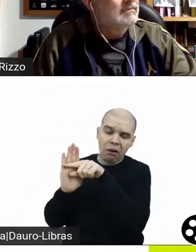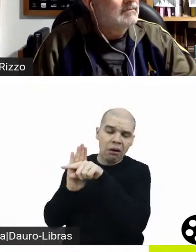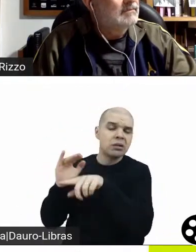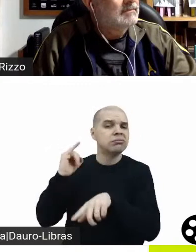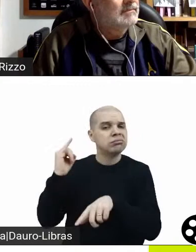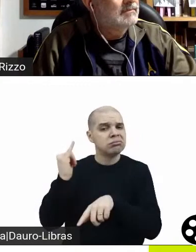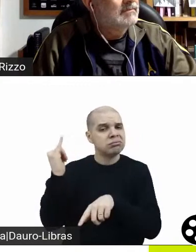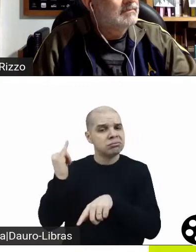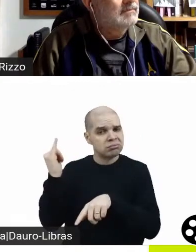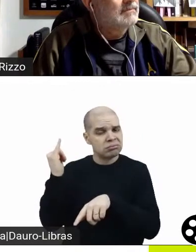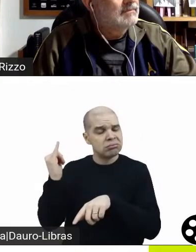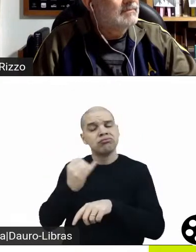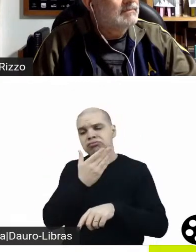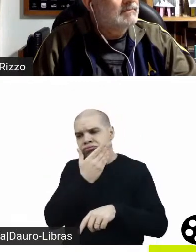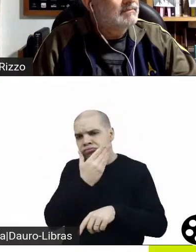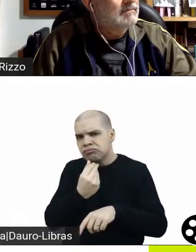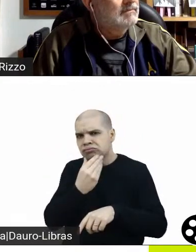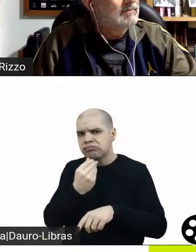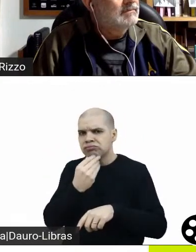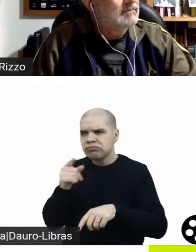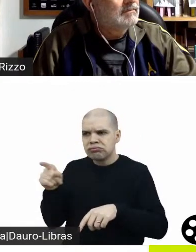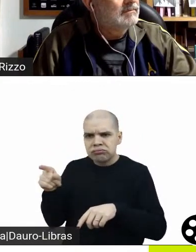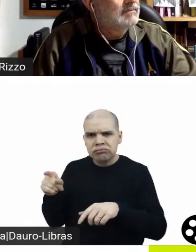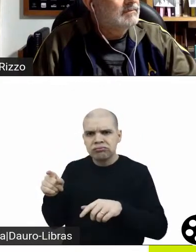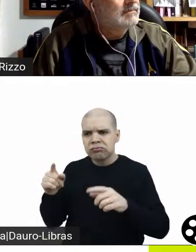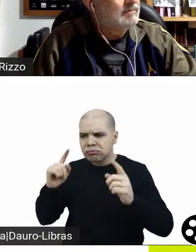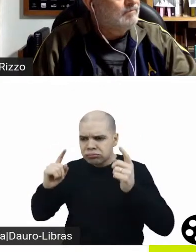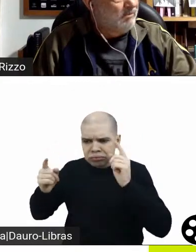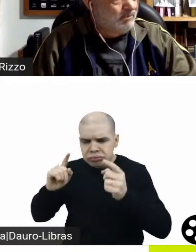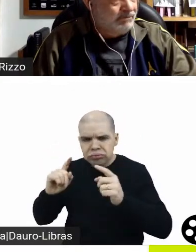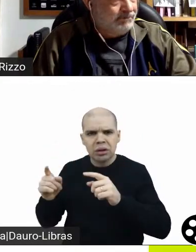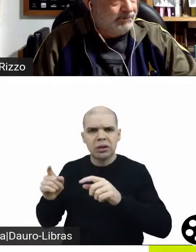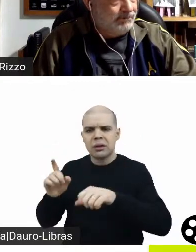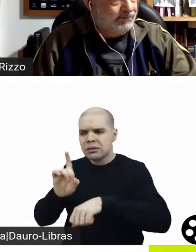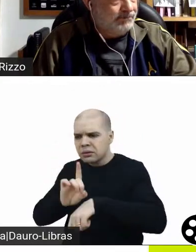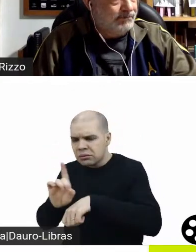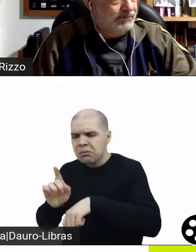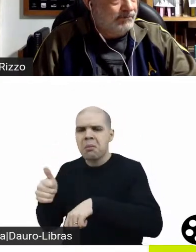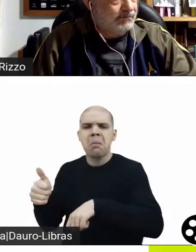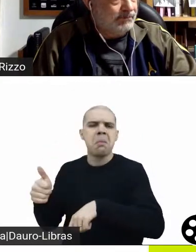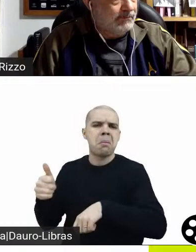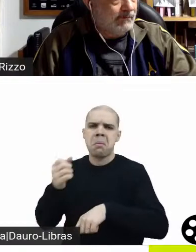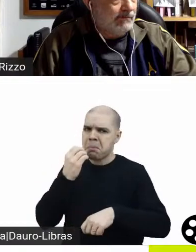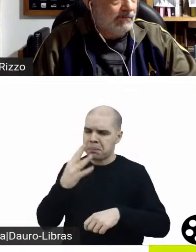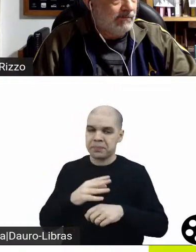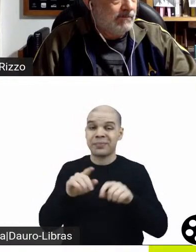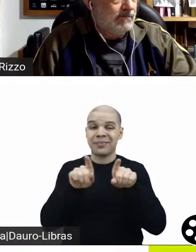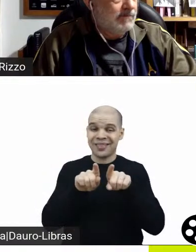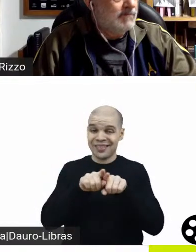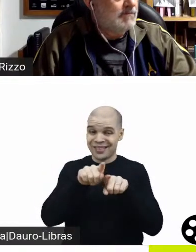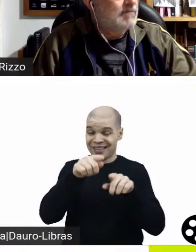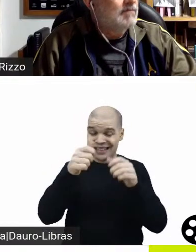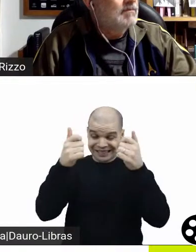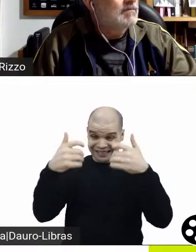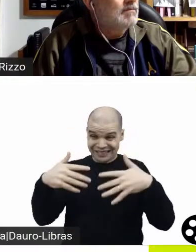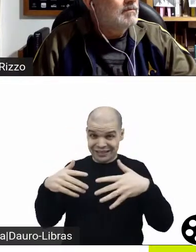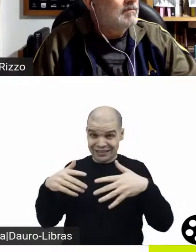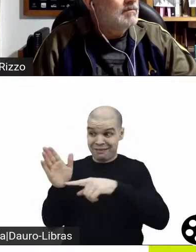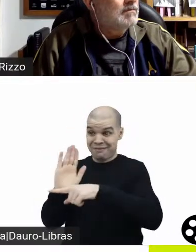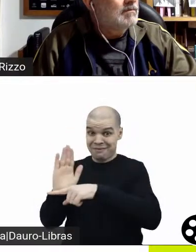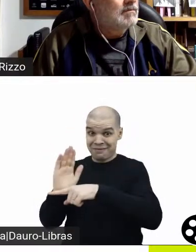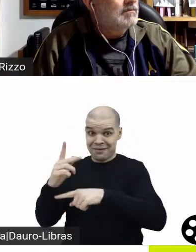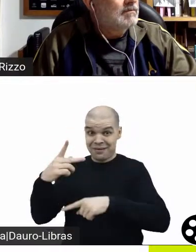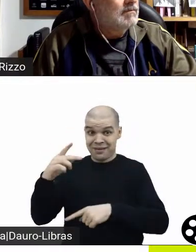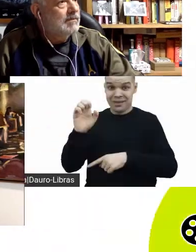carreira deles. Isso que você falou mesmo, o Peter Pan é um projeto de um orçamento de 150 milhões de dólares, é fácil fugir das